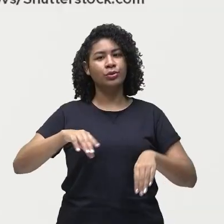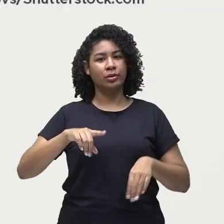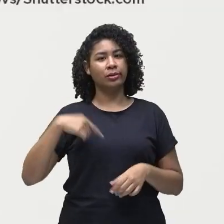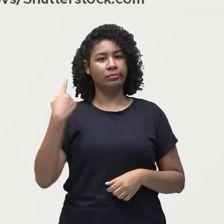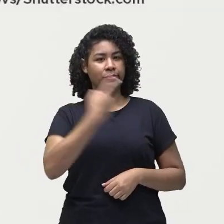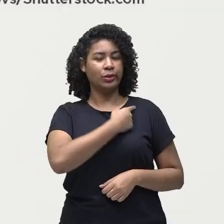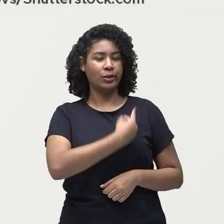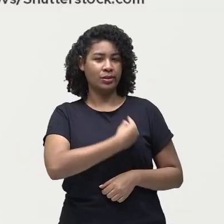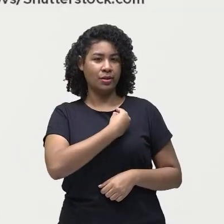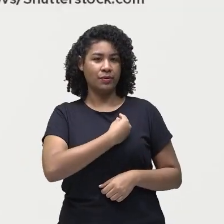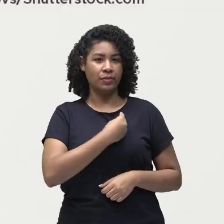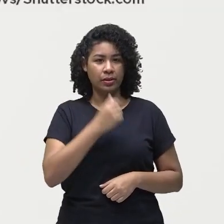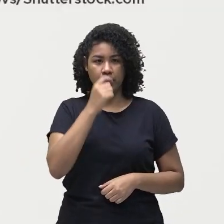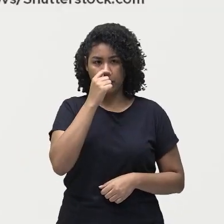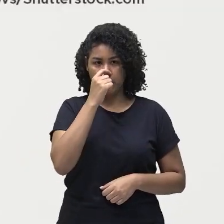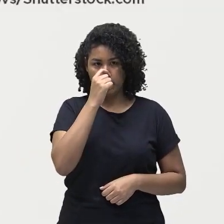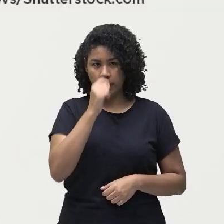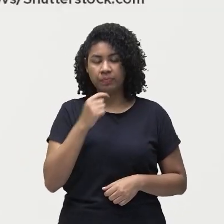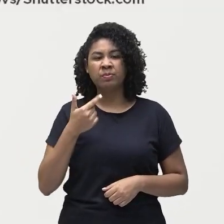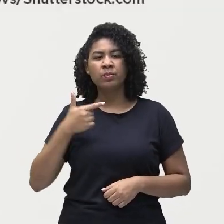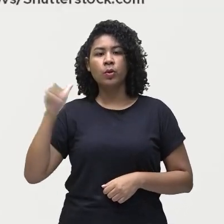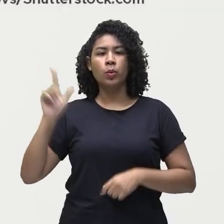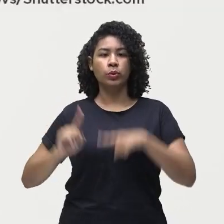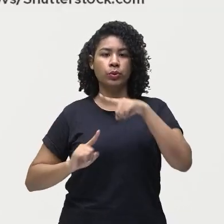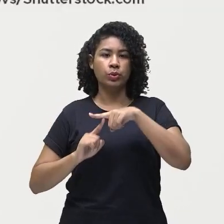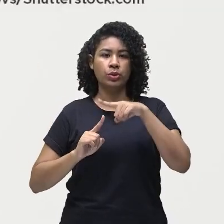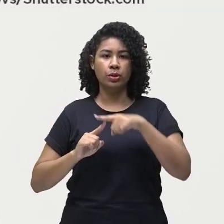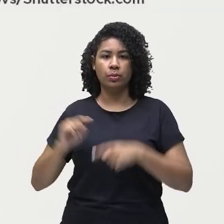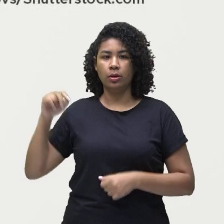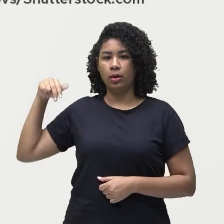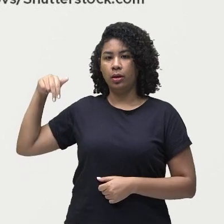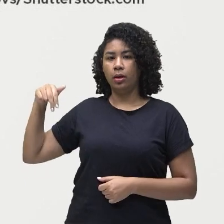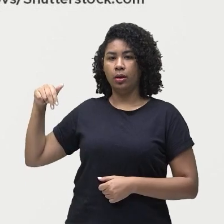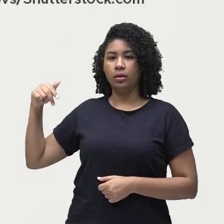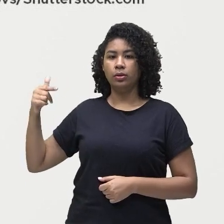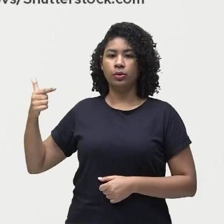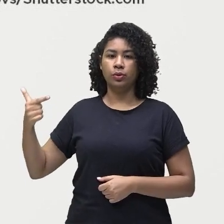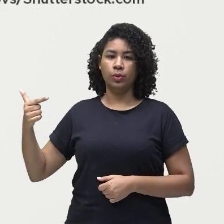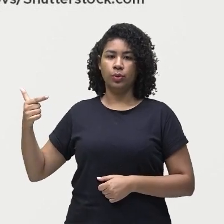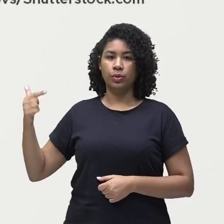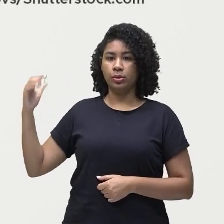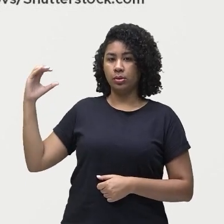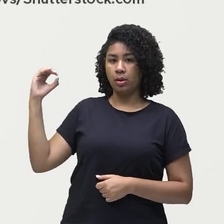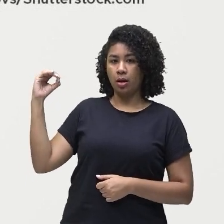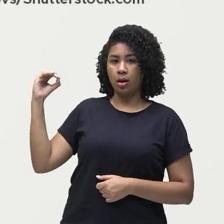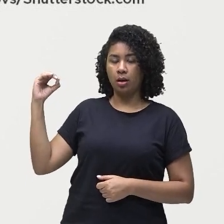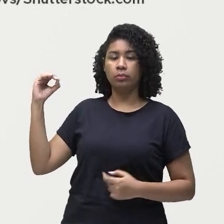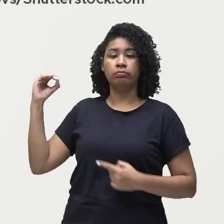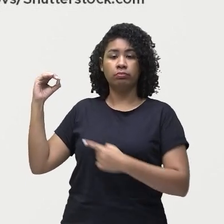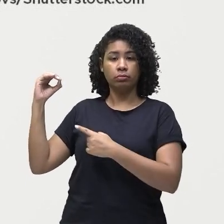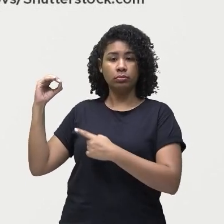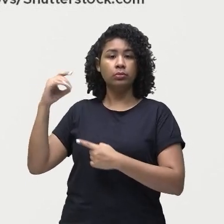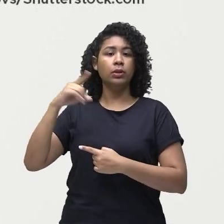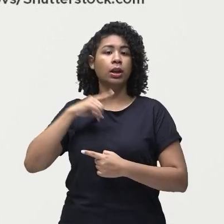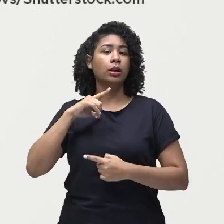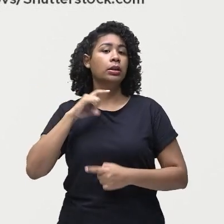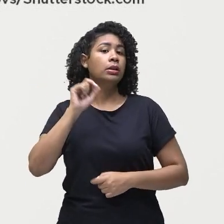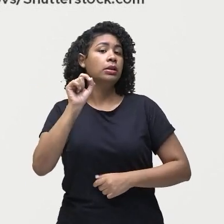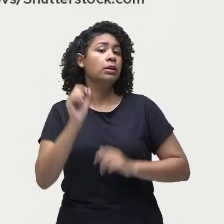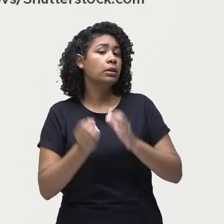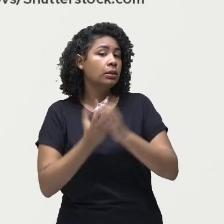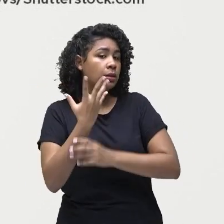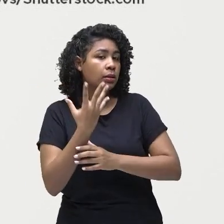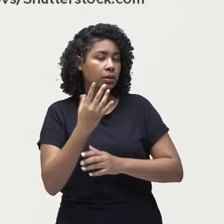com outro gás. O óxido nitroso ele é um gás também formado por atividades